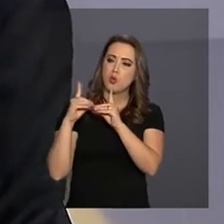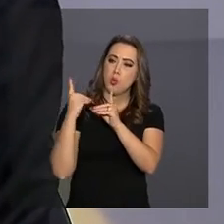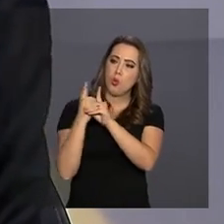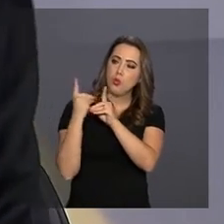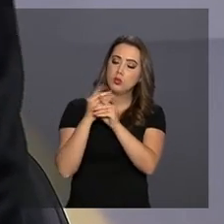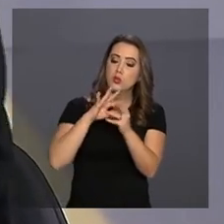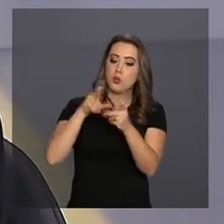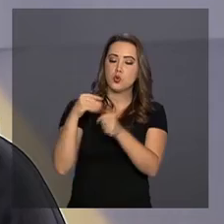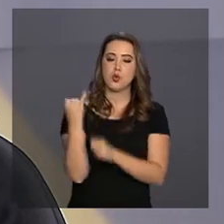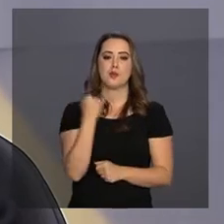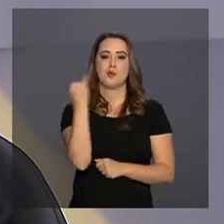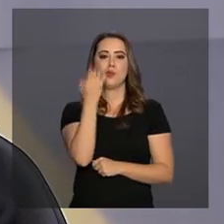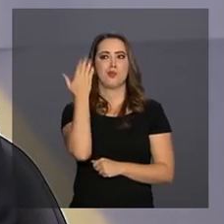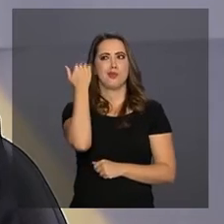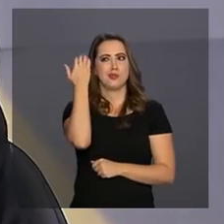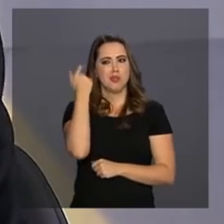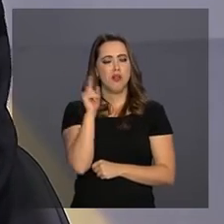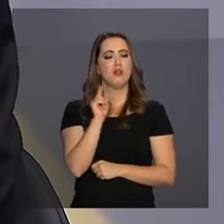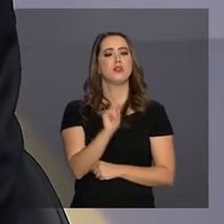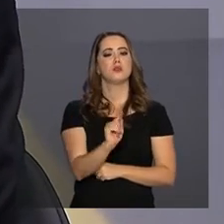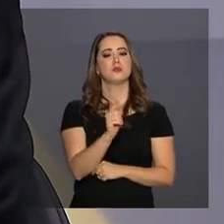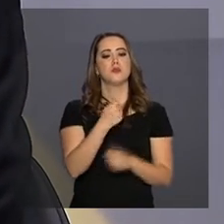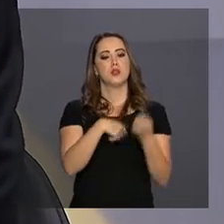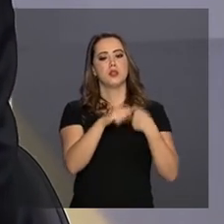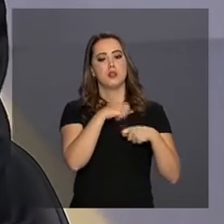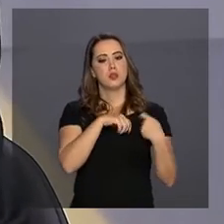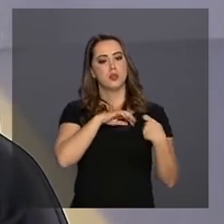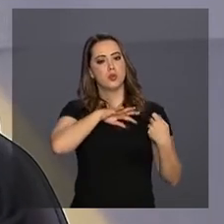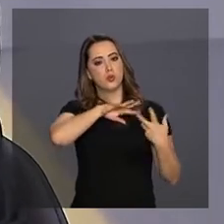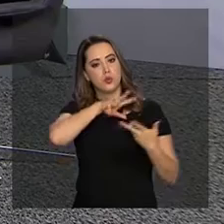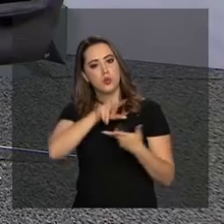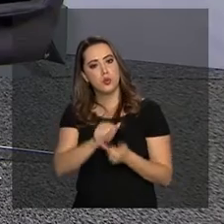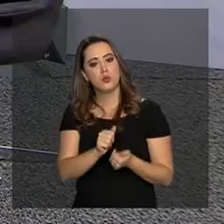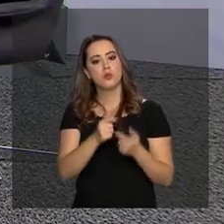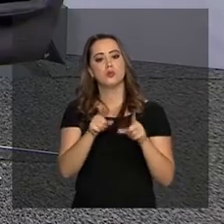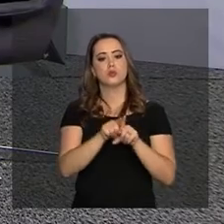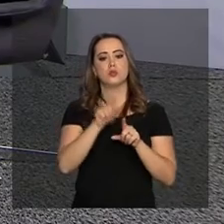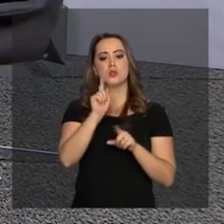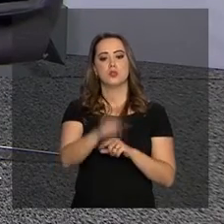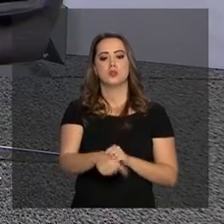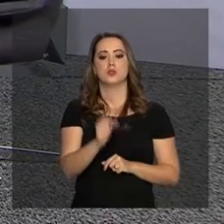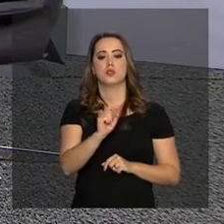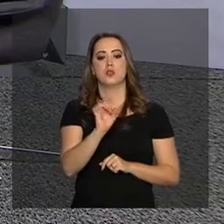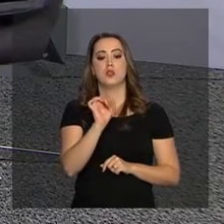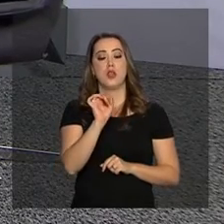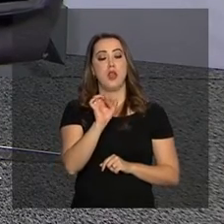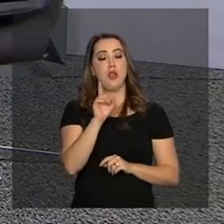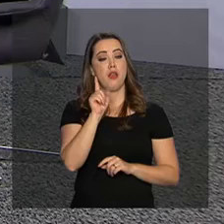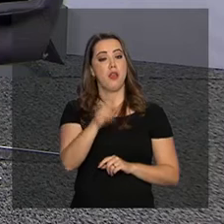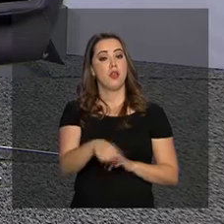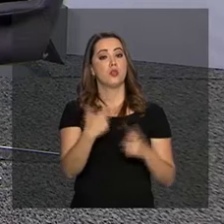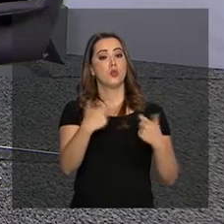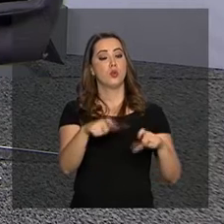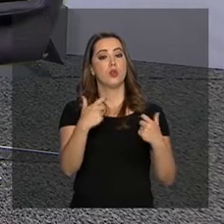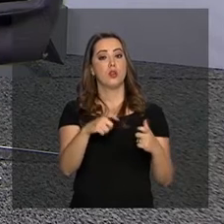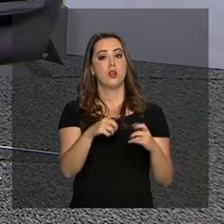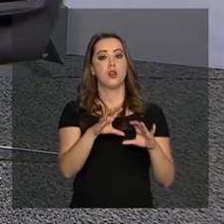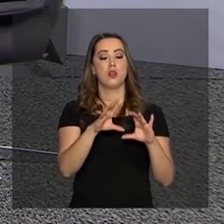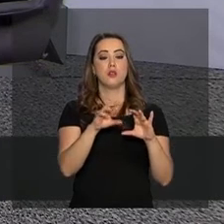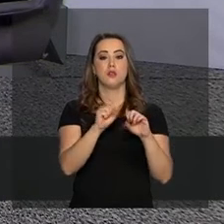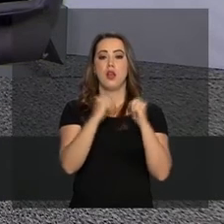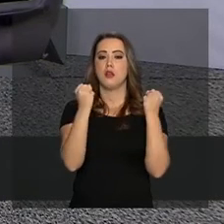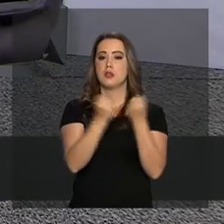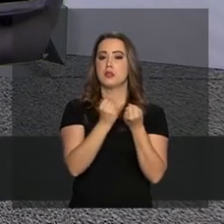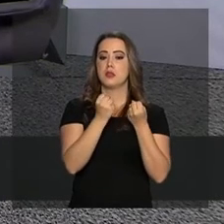relevantes do ponto de vista econômico, da economia mundial, do mundo financeiro, econômico, eram as assembleias anuais do